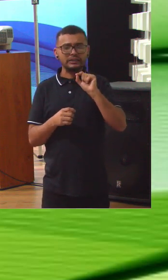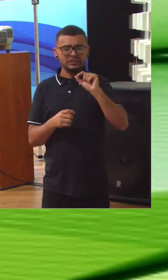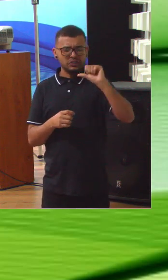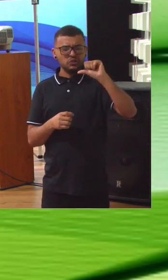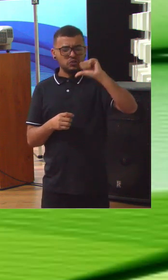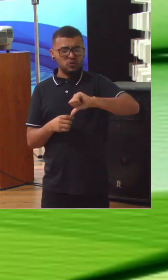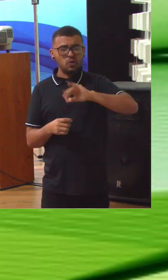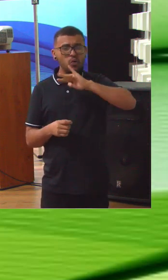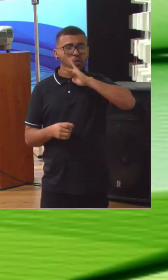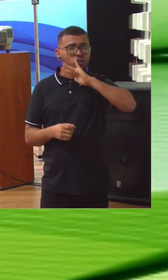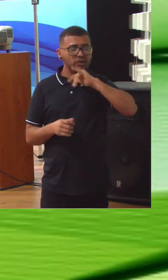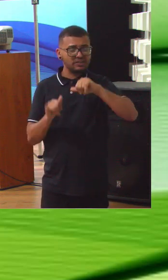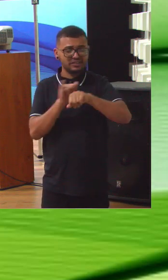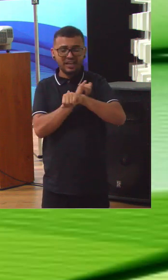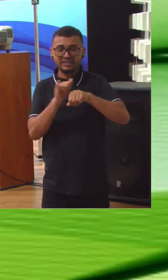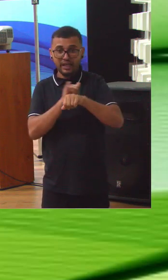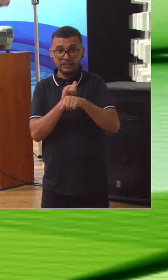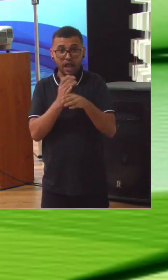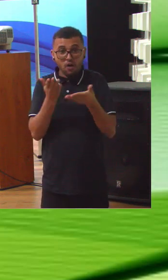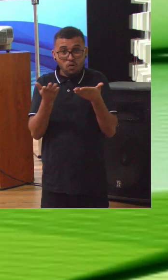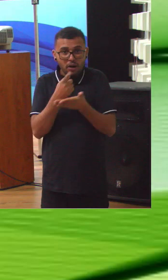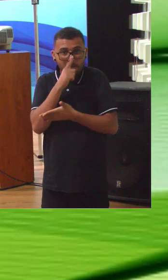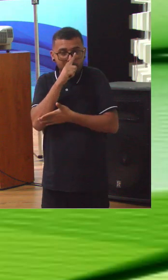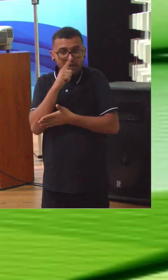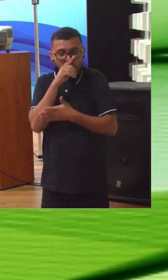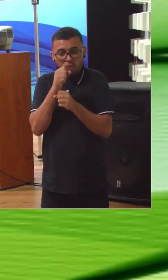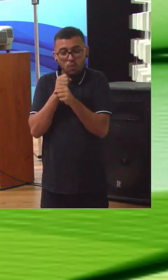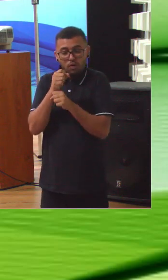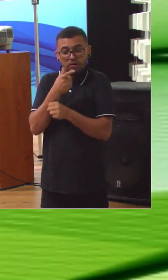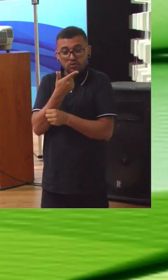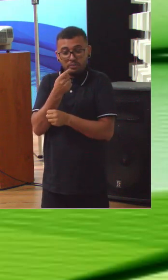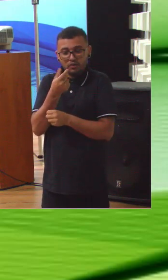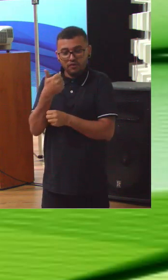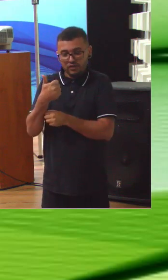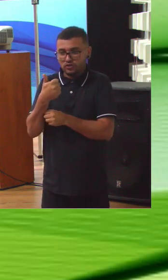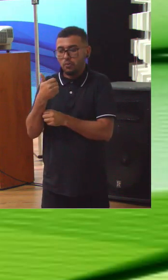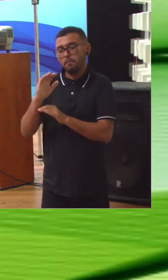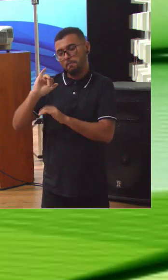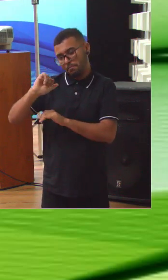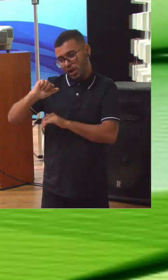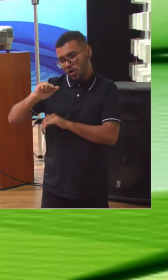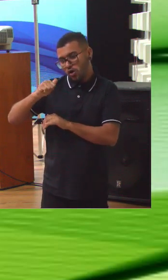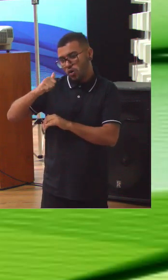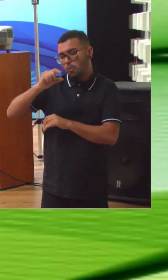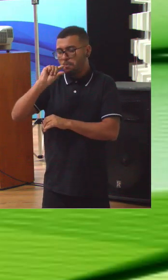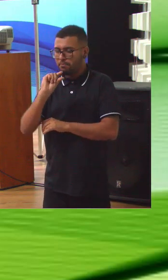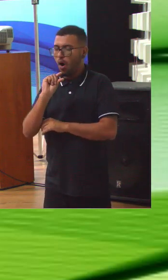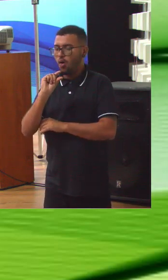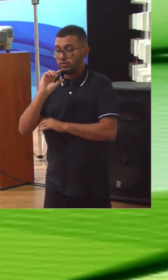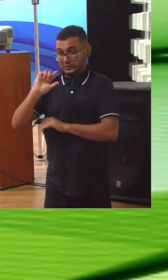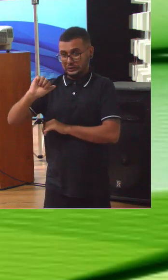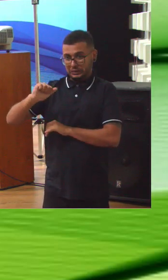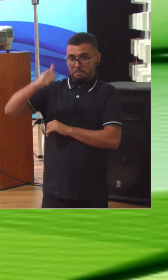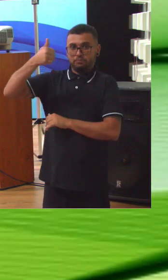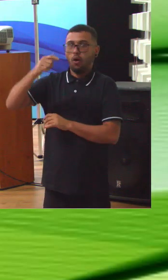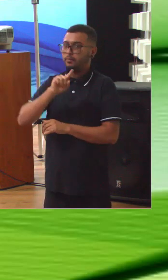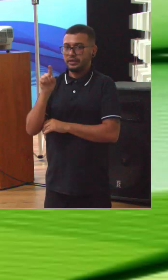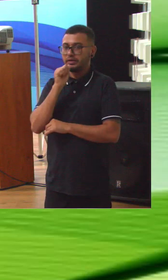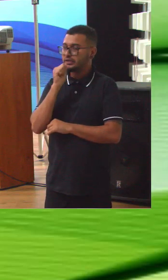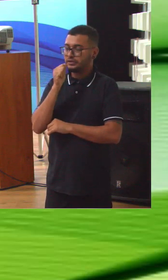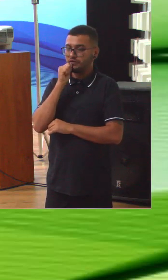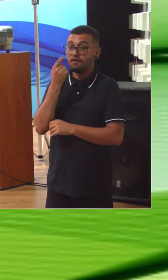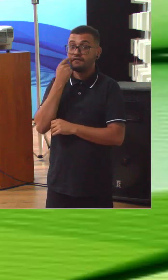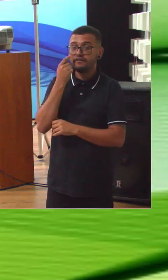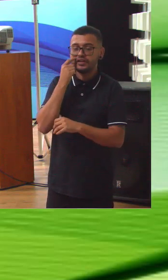horripilantes nessa área. E agora em 2021, mostrando que nós melhoramos, mas ainda somos muito carentes. E quando nós olhamos